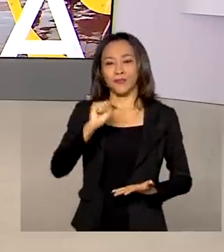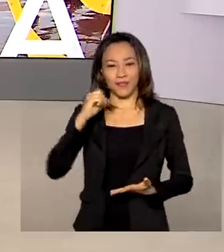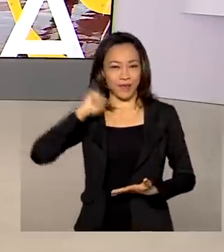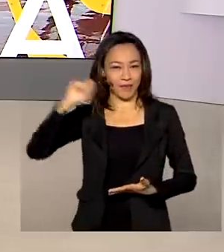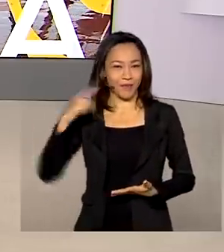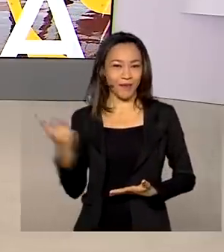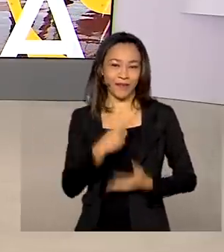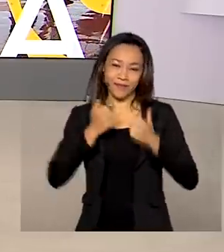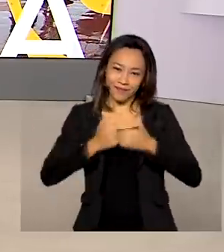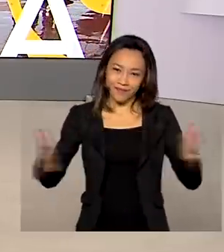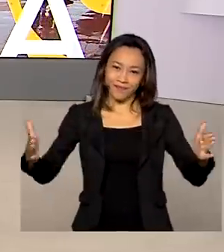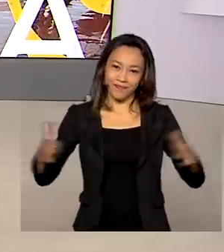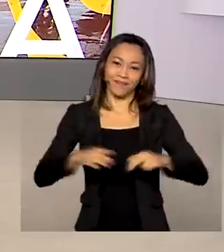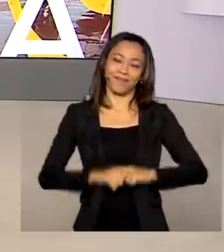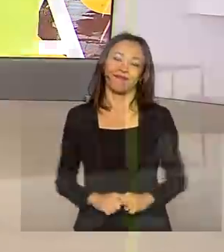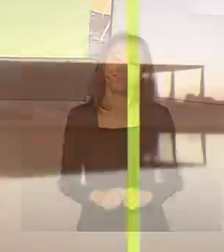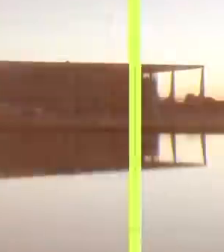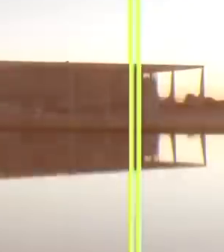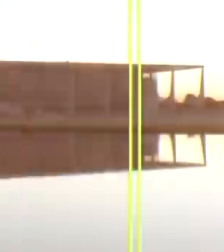o Brasil em Dia está no ar.